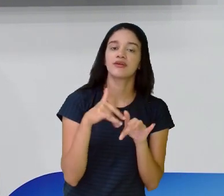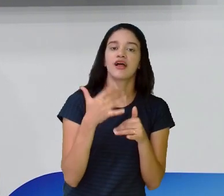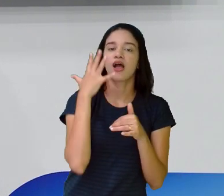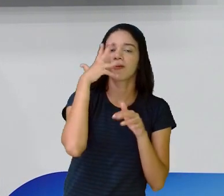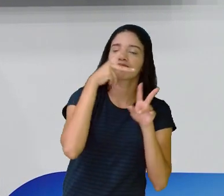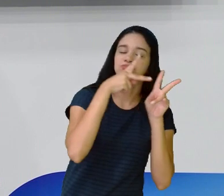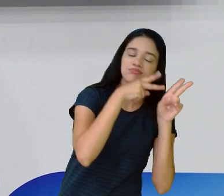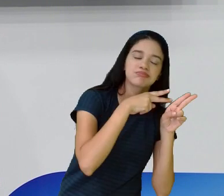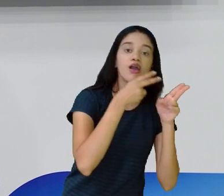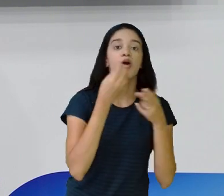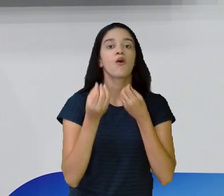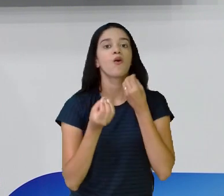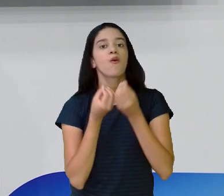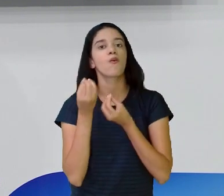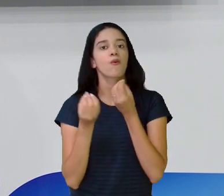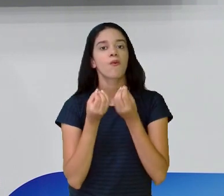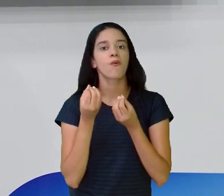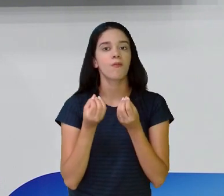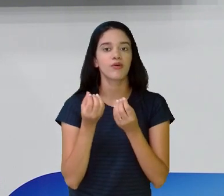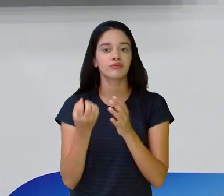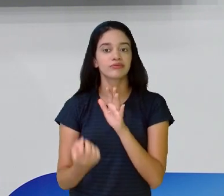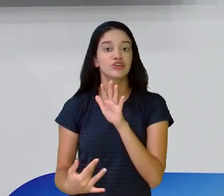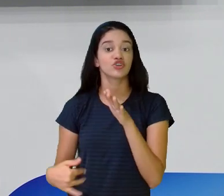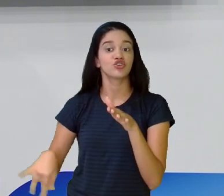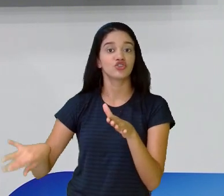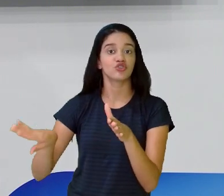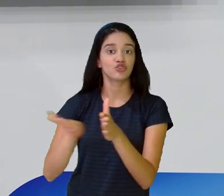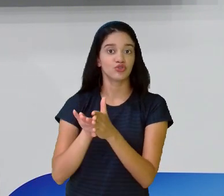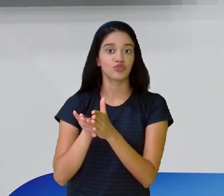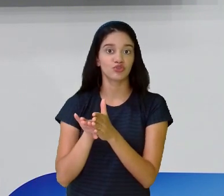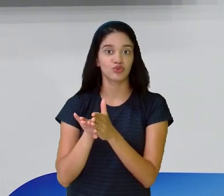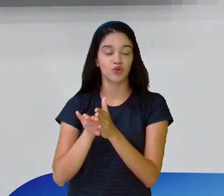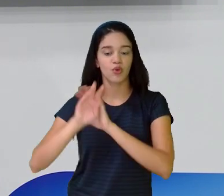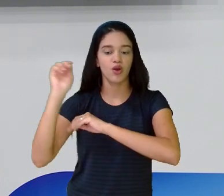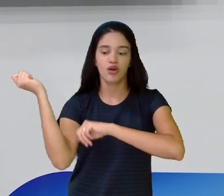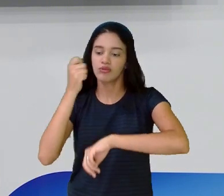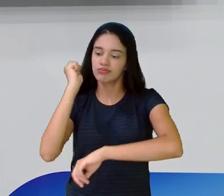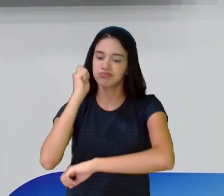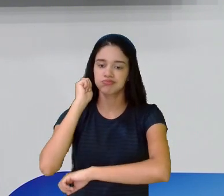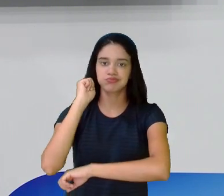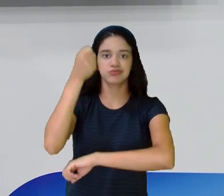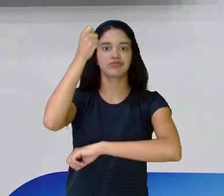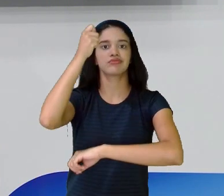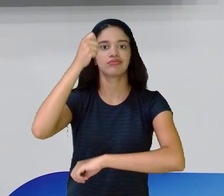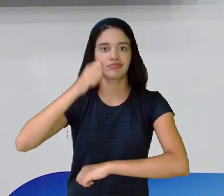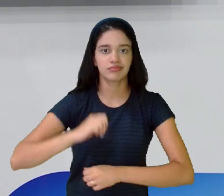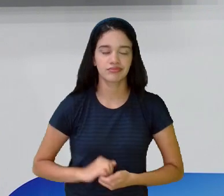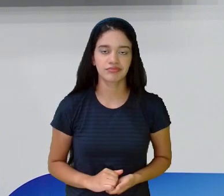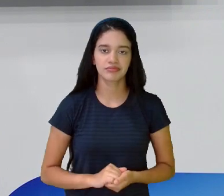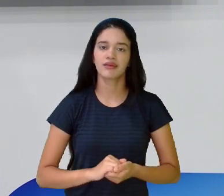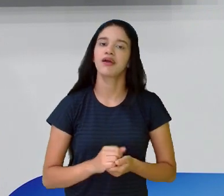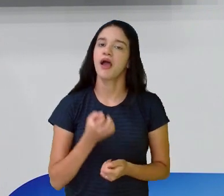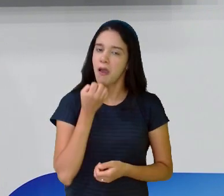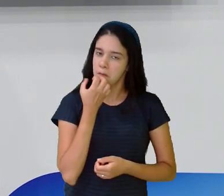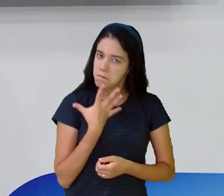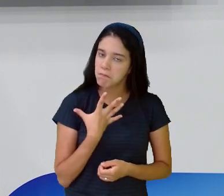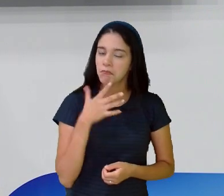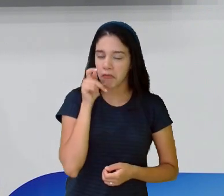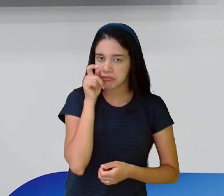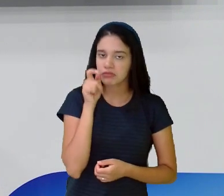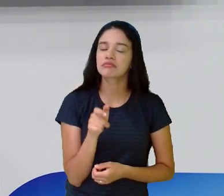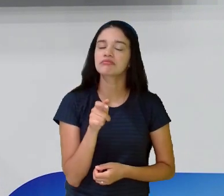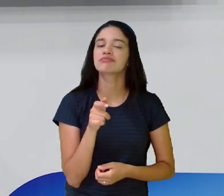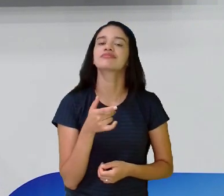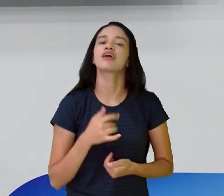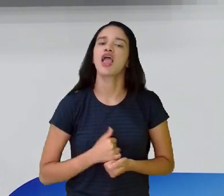Malévola chegou até fazer essa... Aí jogar aquele encanto sobre a Bela Adormecida. É bem interessante. Eu gosto